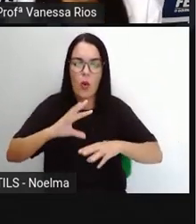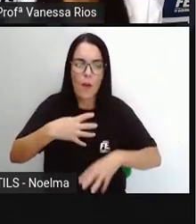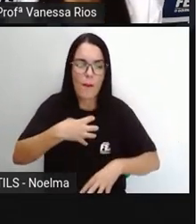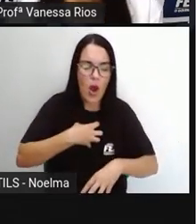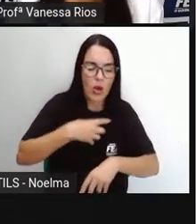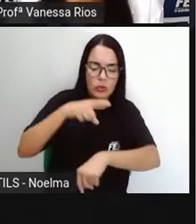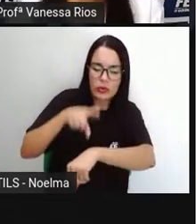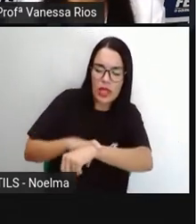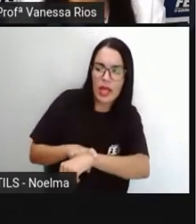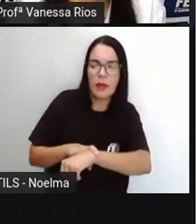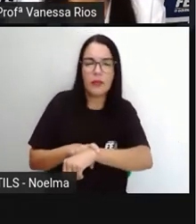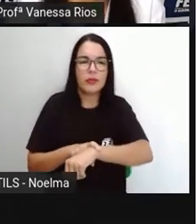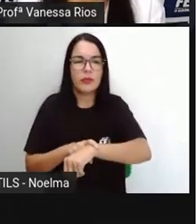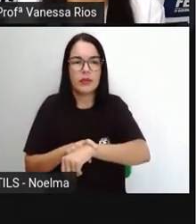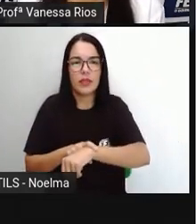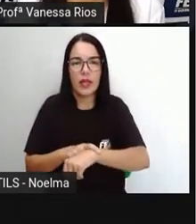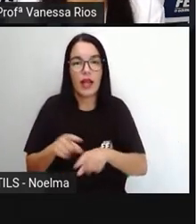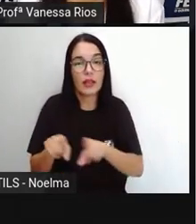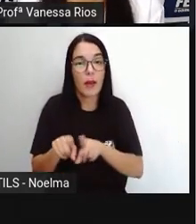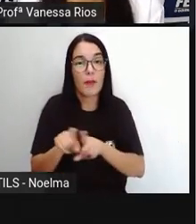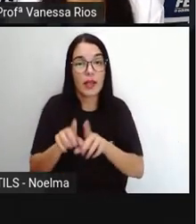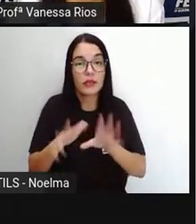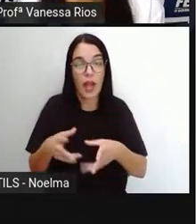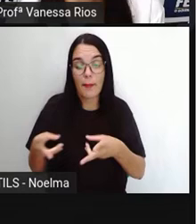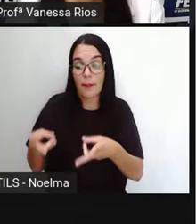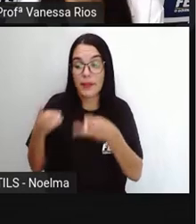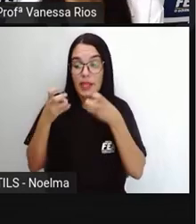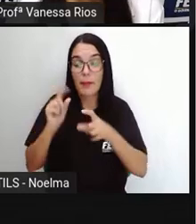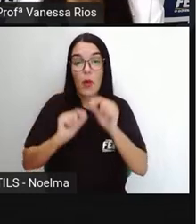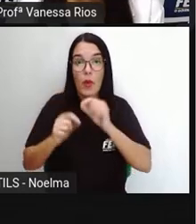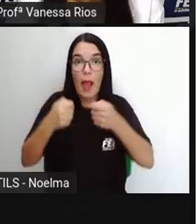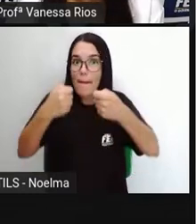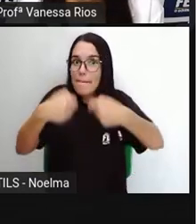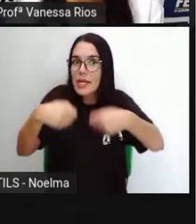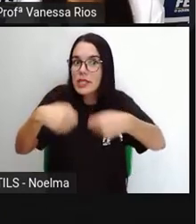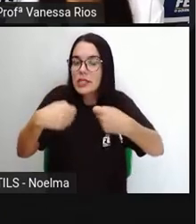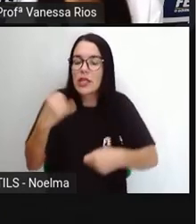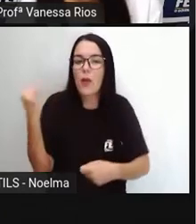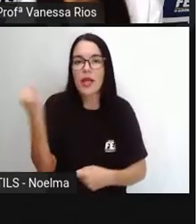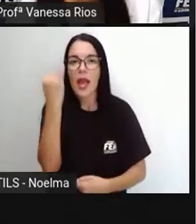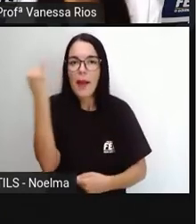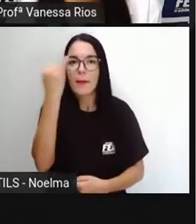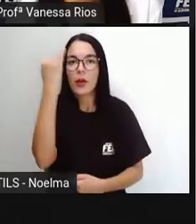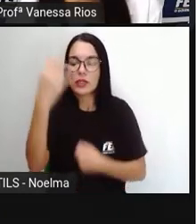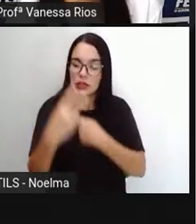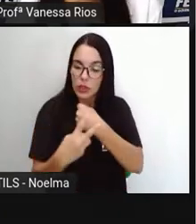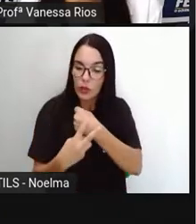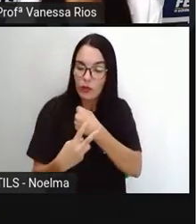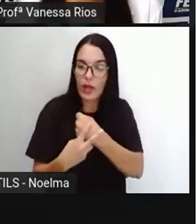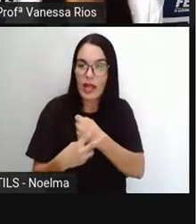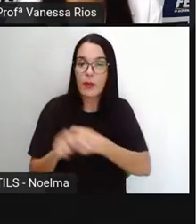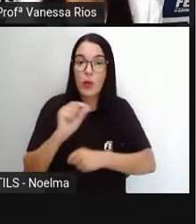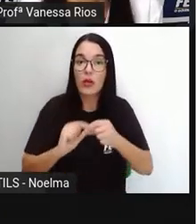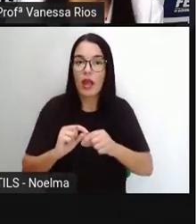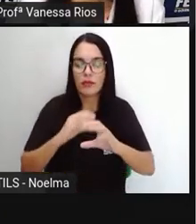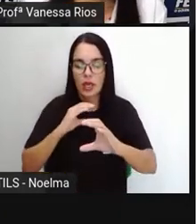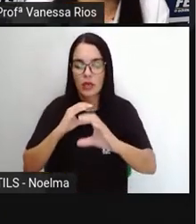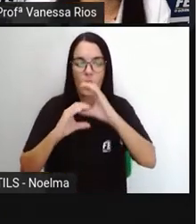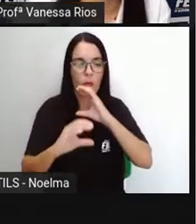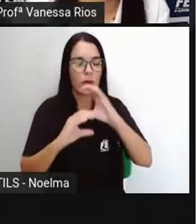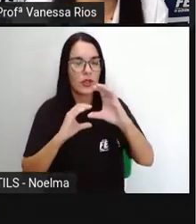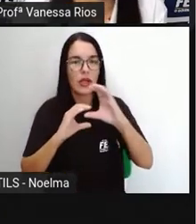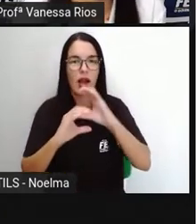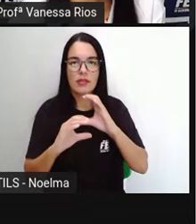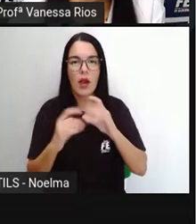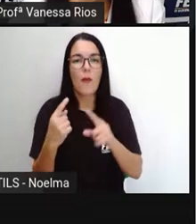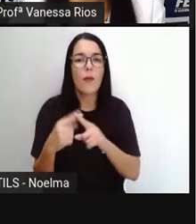tempo e a gente já percebeu a necessidade, importância dos verbos no processo de comunicação, porque